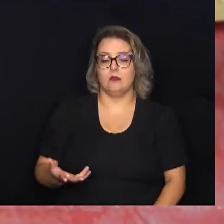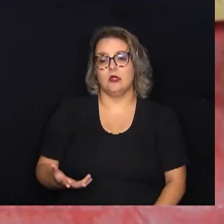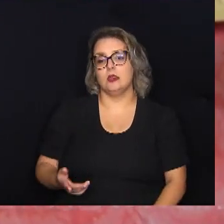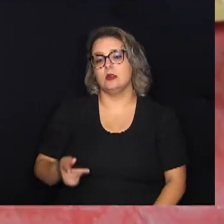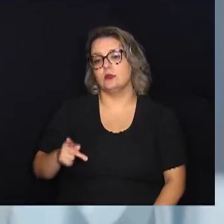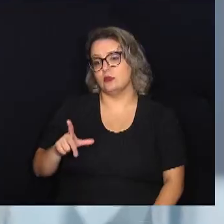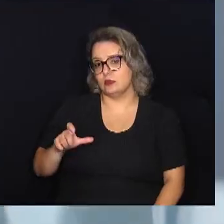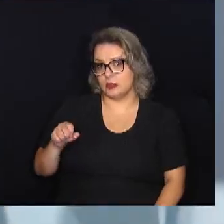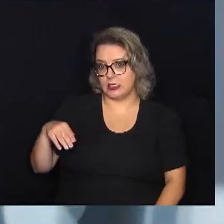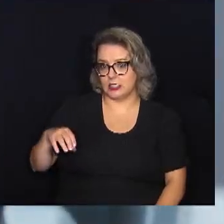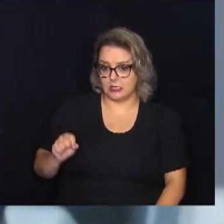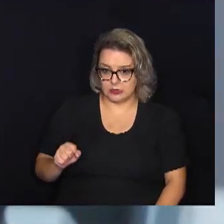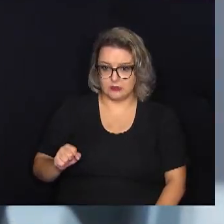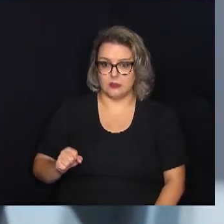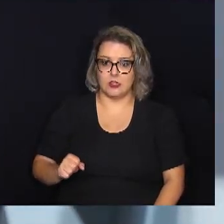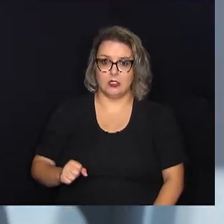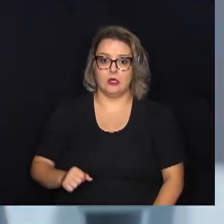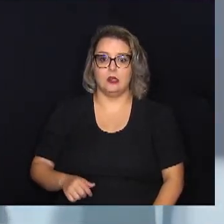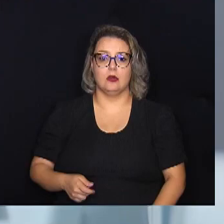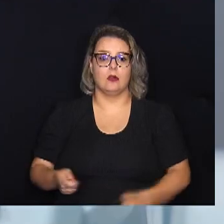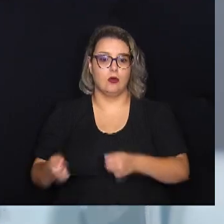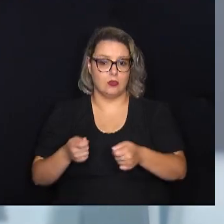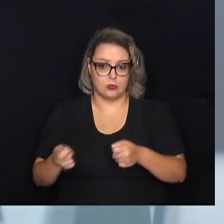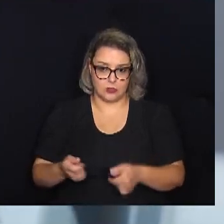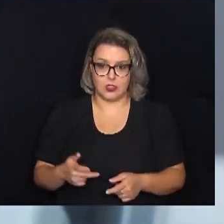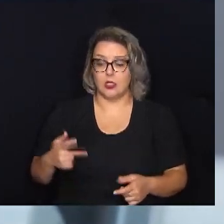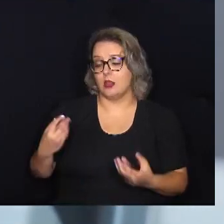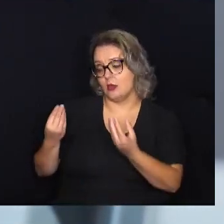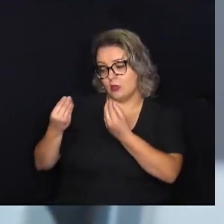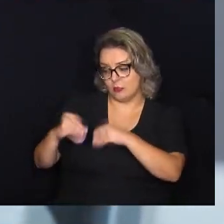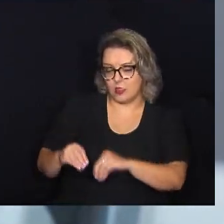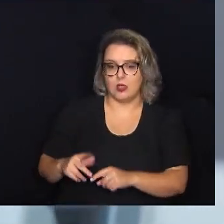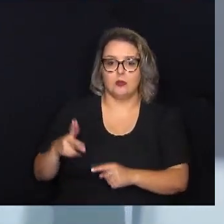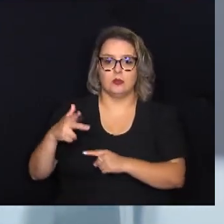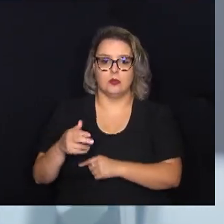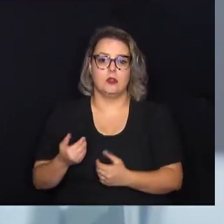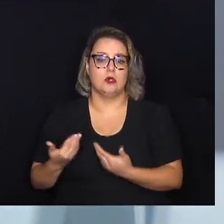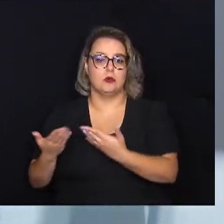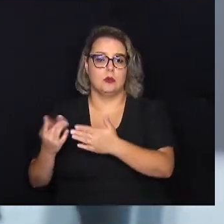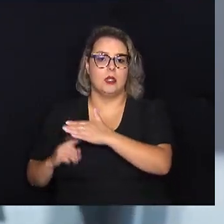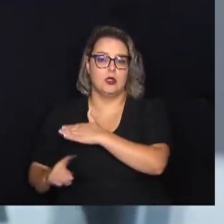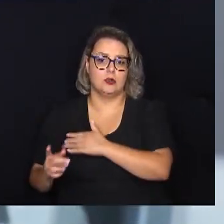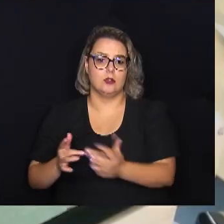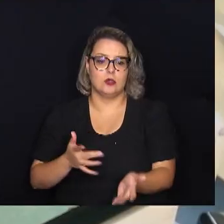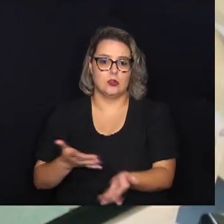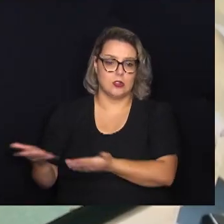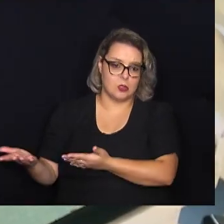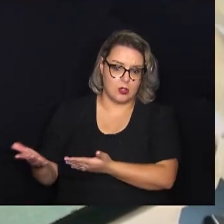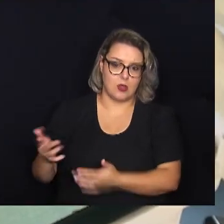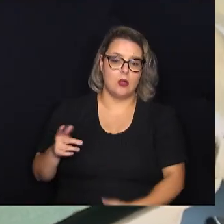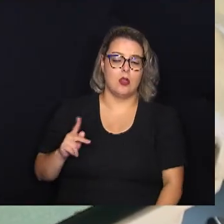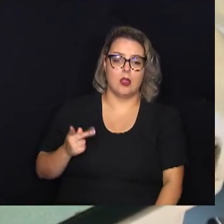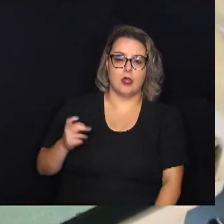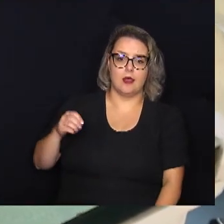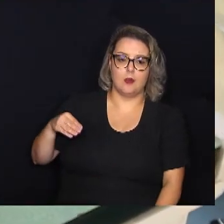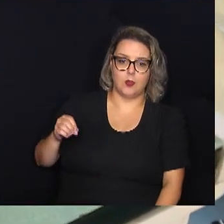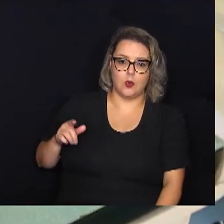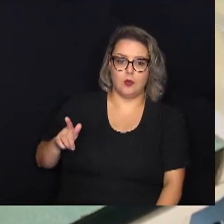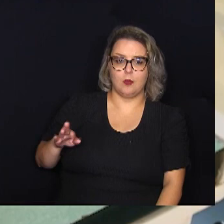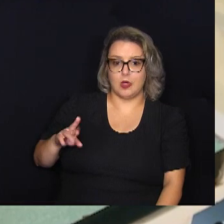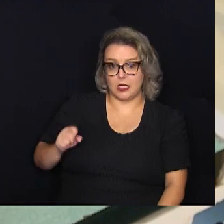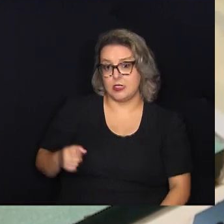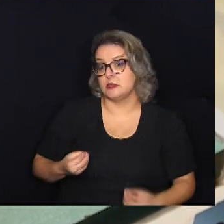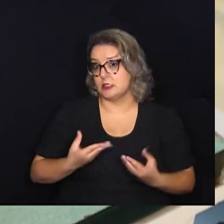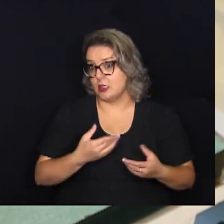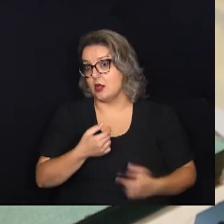acarretaria um prejuízo importante, tá certo? Para o fornecimento do plasma a hemobras e, consequentemente, a entrega de medicamentos ao